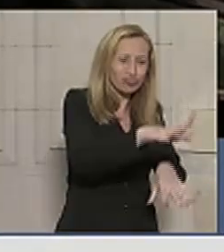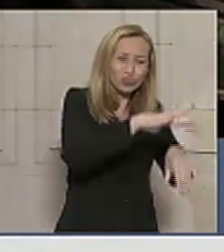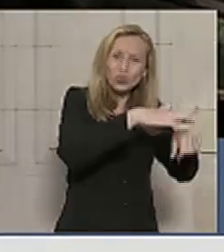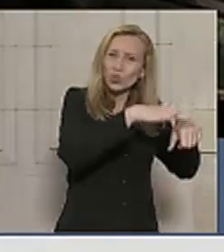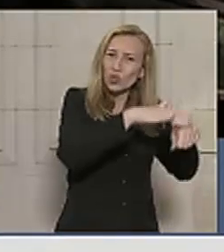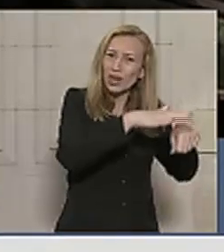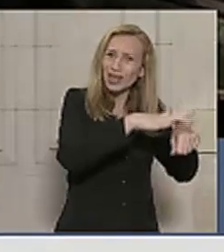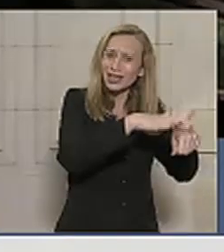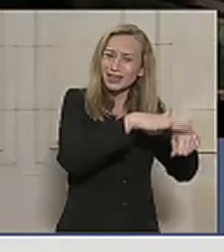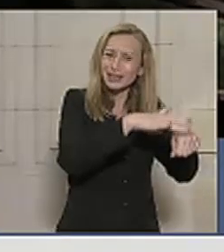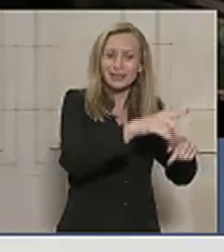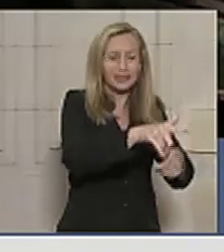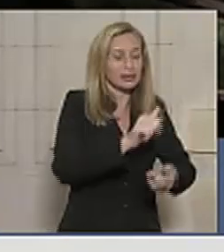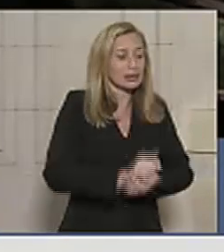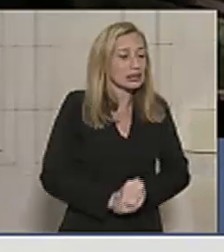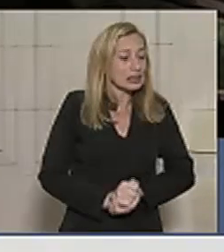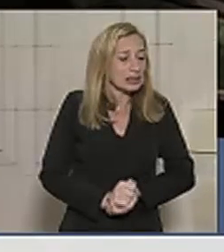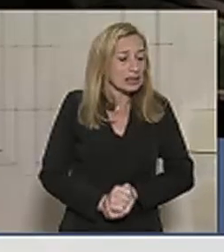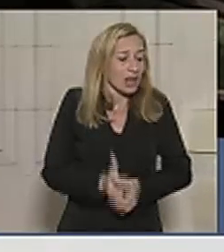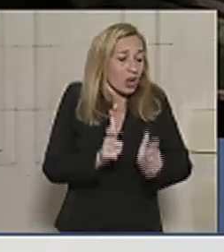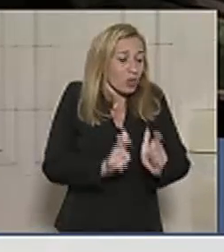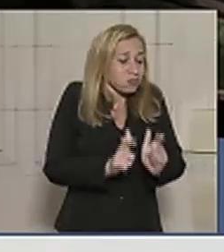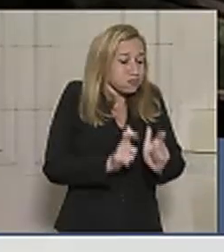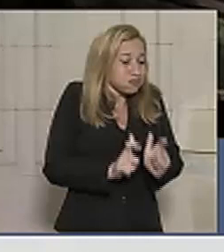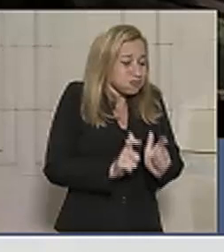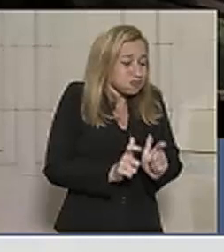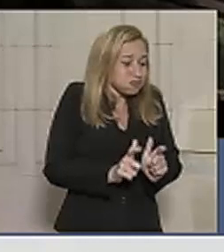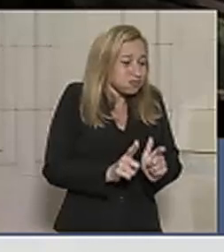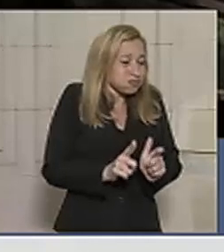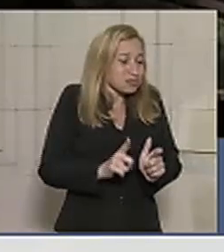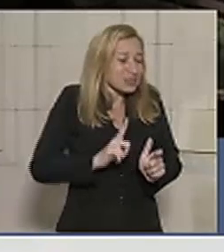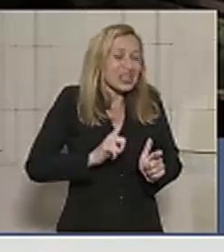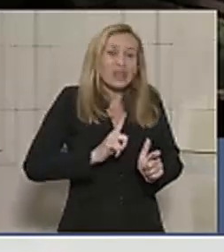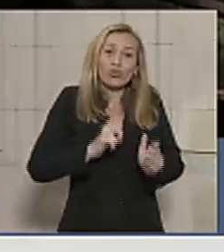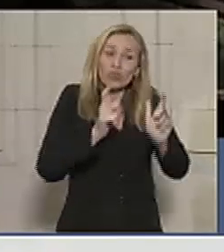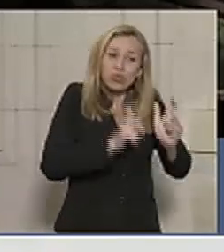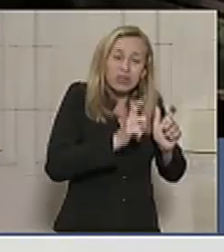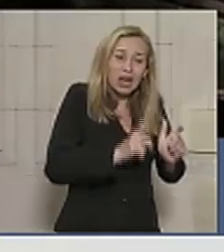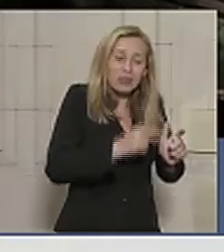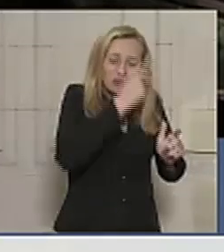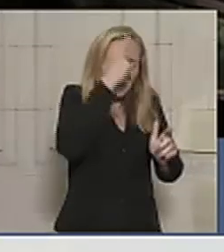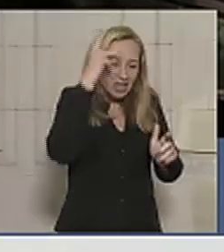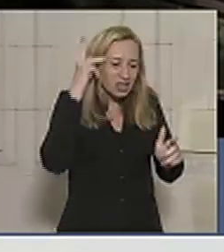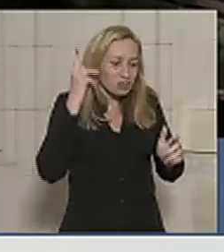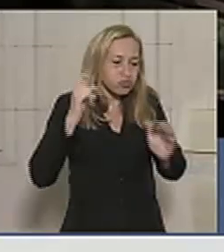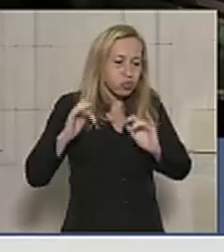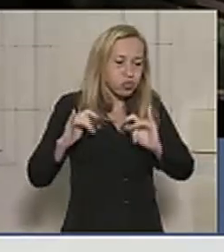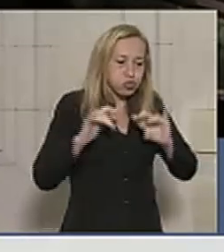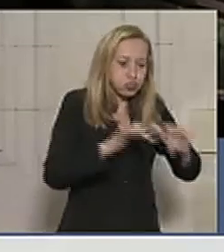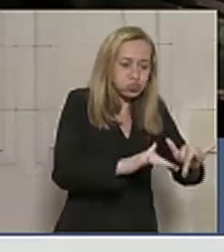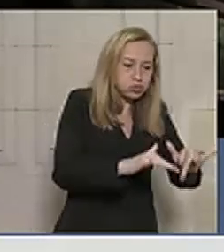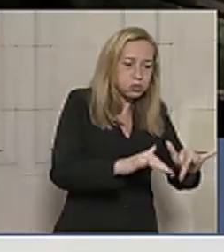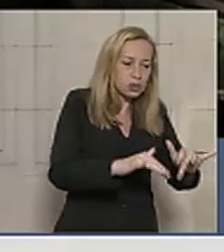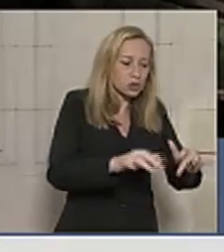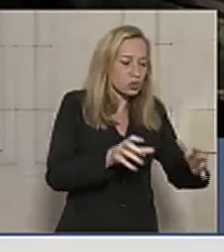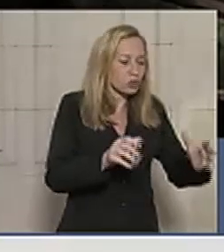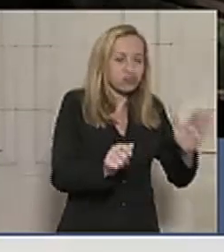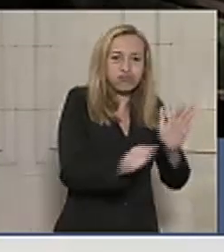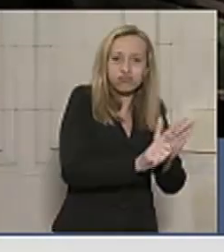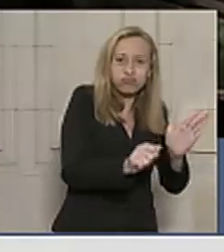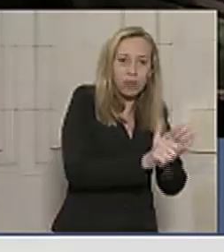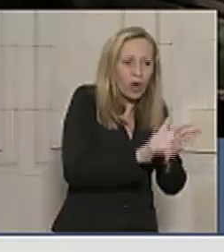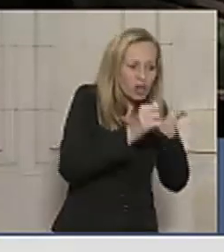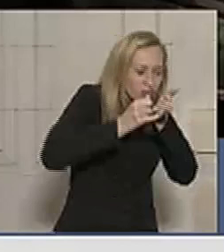urbanas, onde existe uma cracolândia instalada ali dentro, com elevado consumo de drogas,